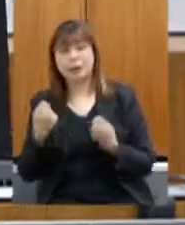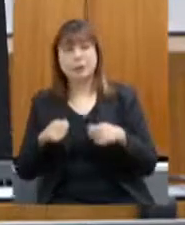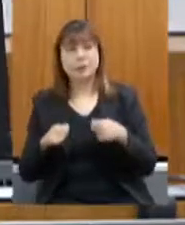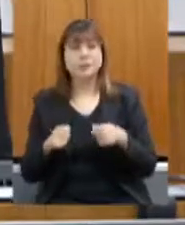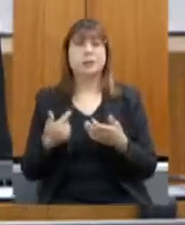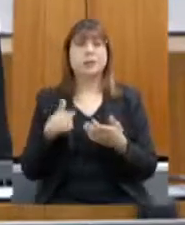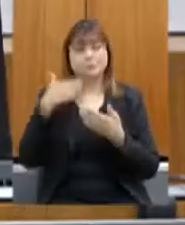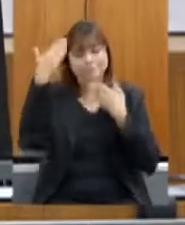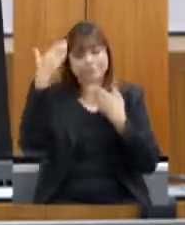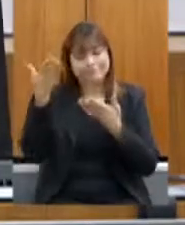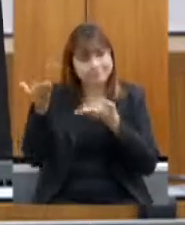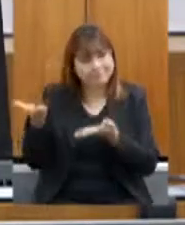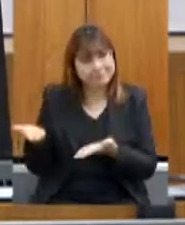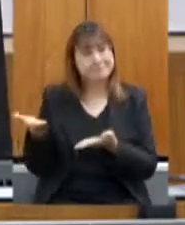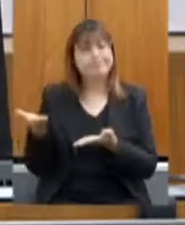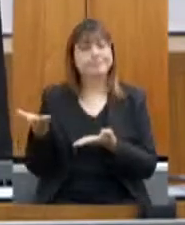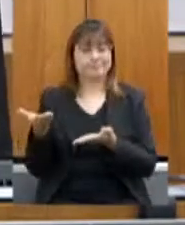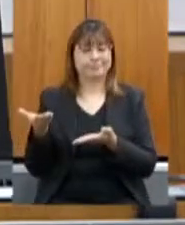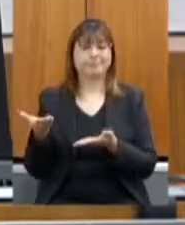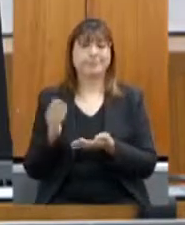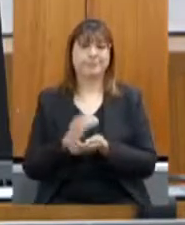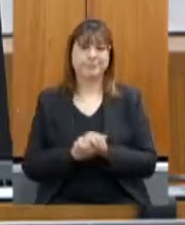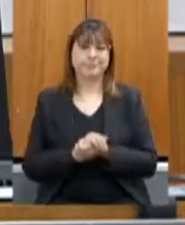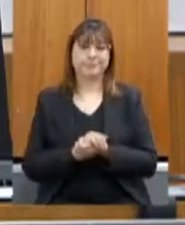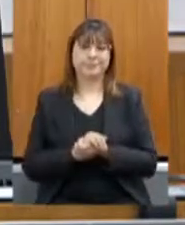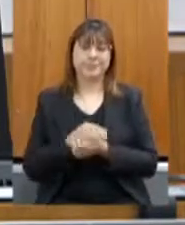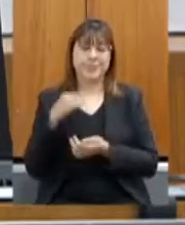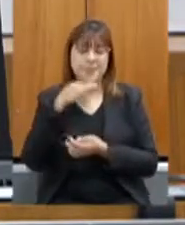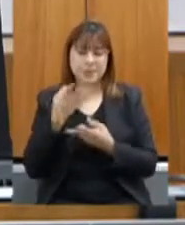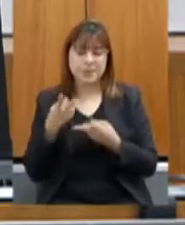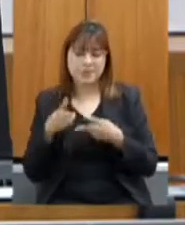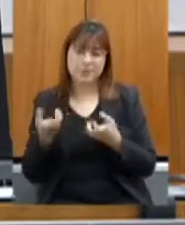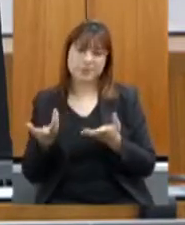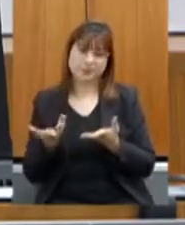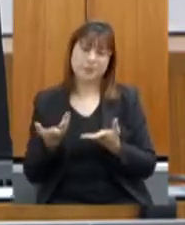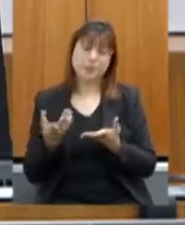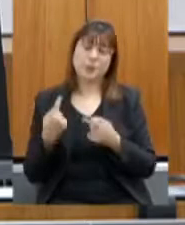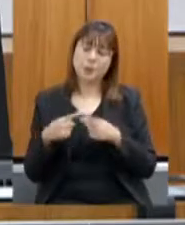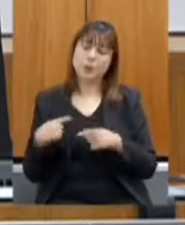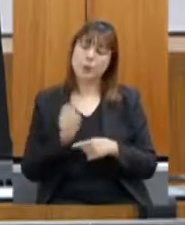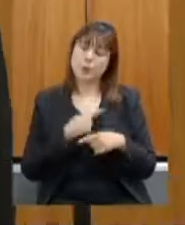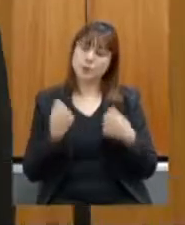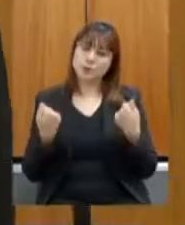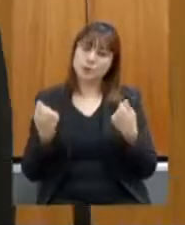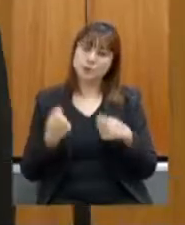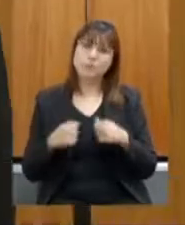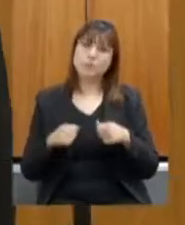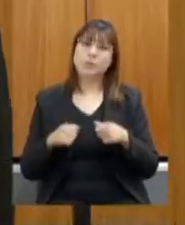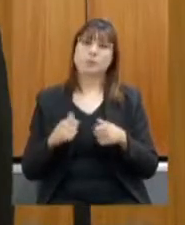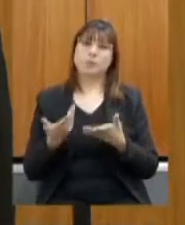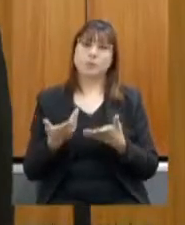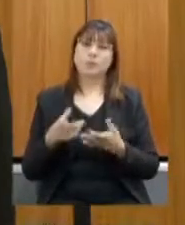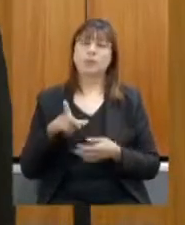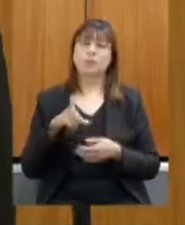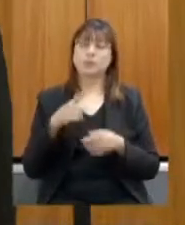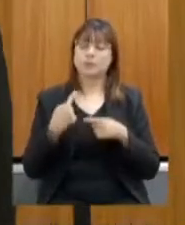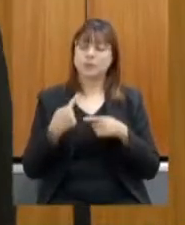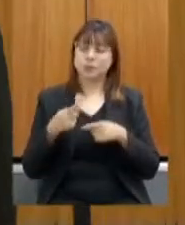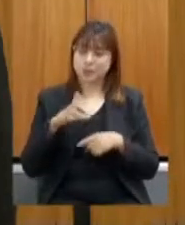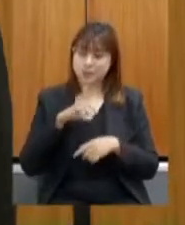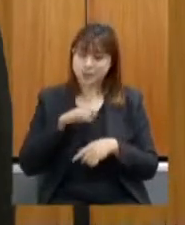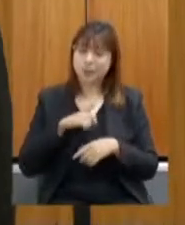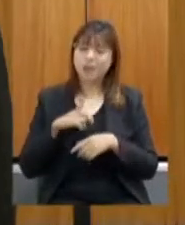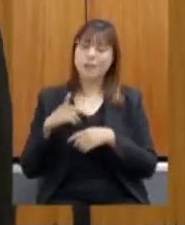agradeço muito a sua percepção, porque nós temos realmente muitas prefeituras pedindo mais técnicos e vamos